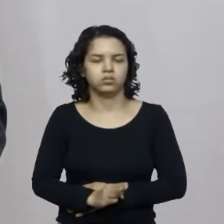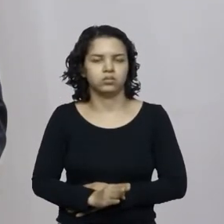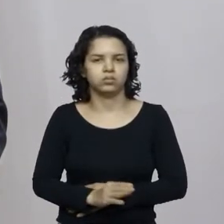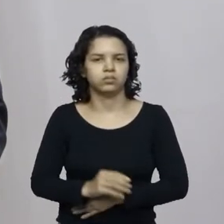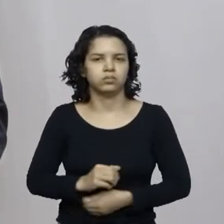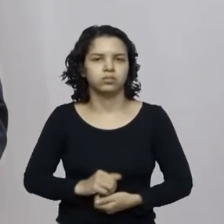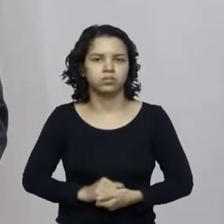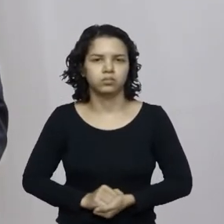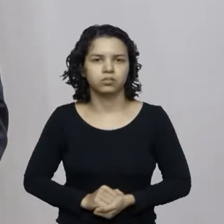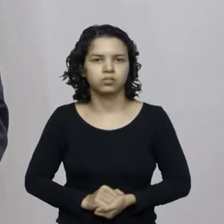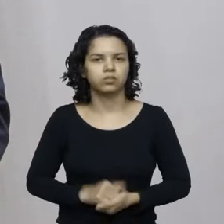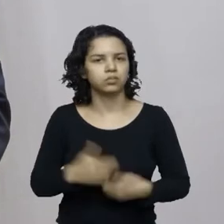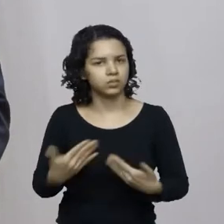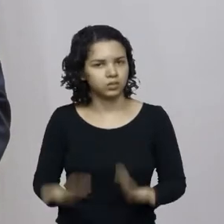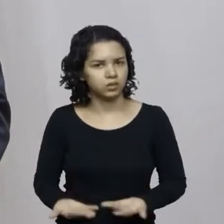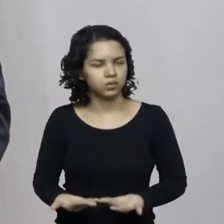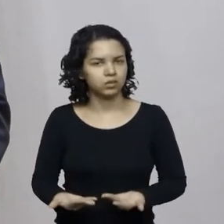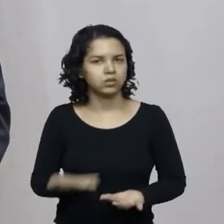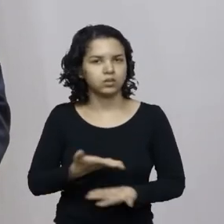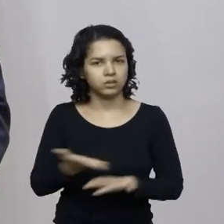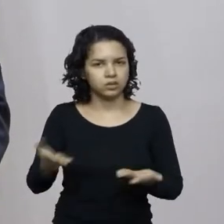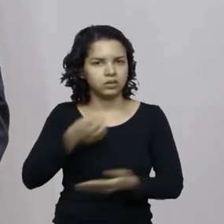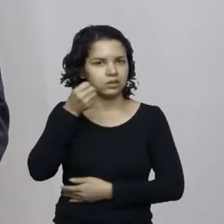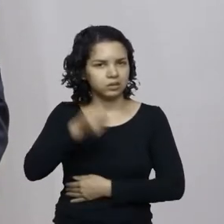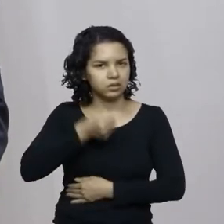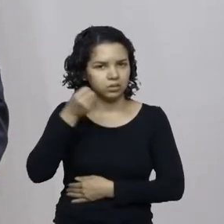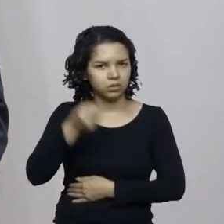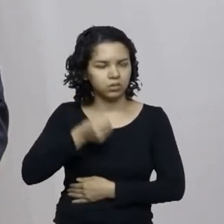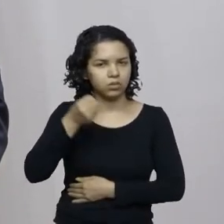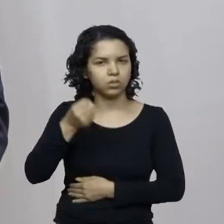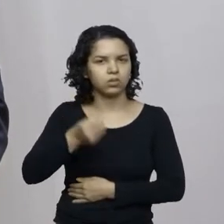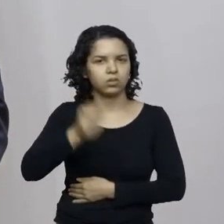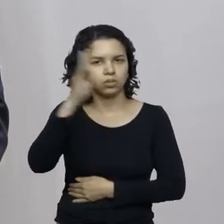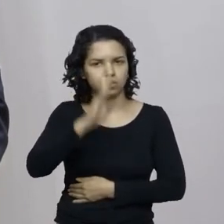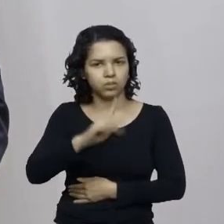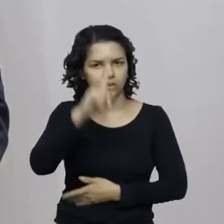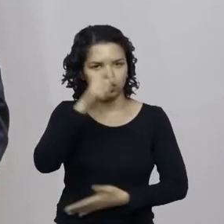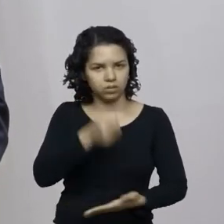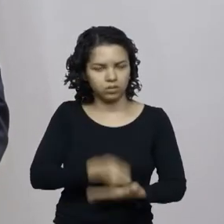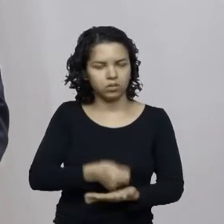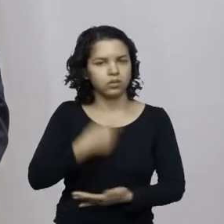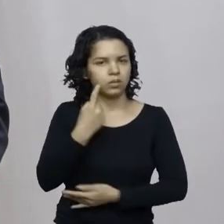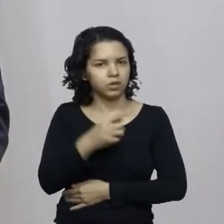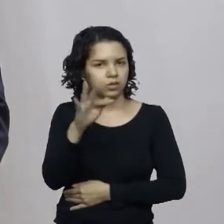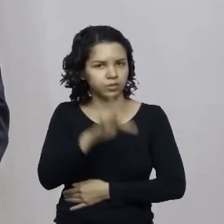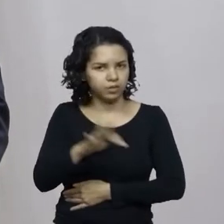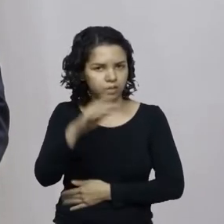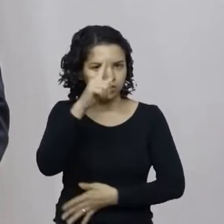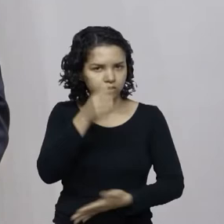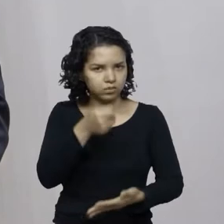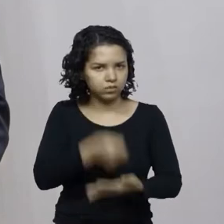Então, deixem os senadores da República decidirem, deixem os deputados federais decidirem isso.